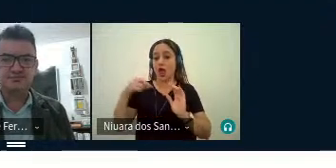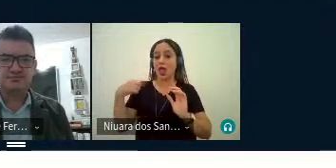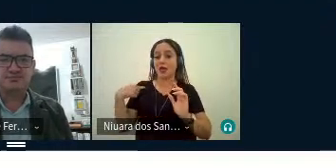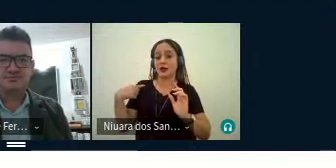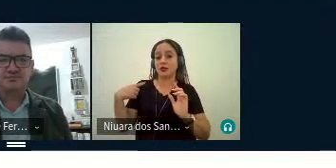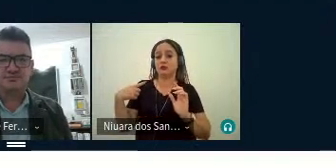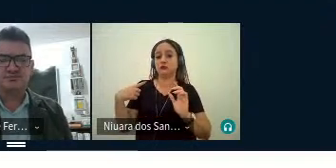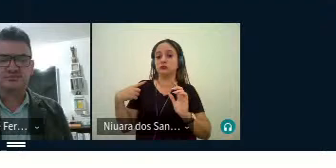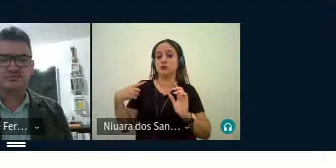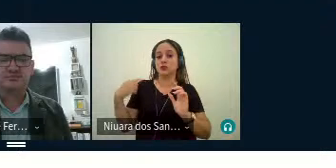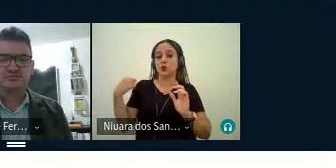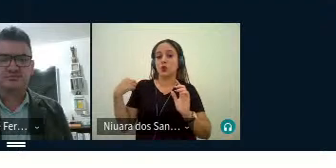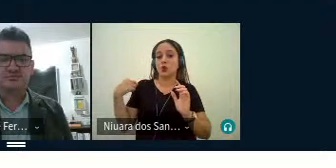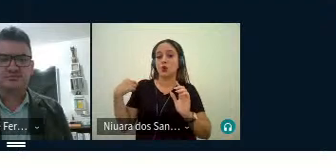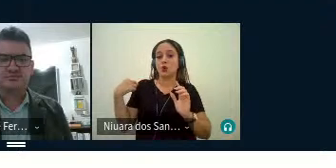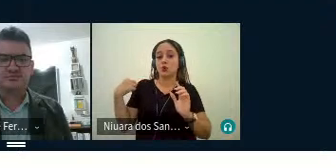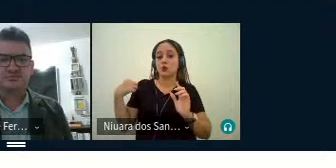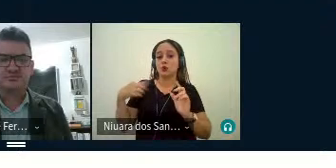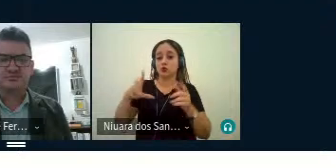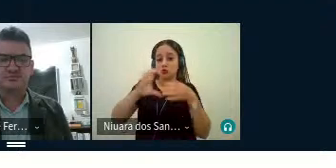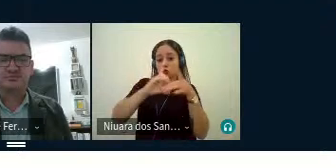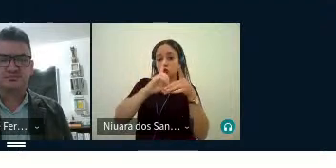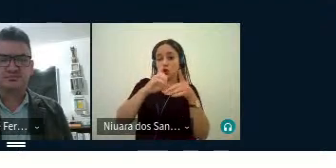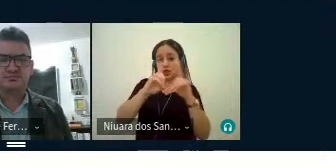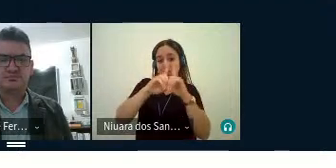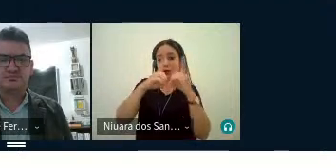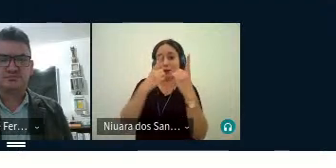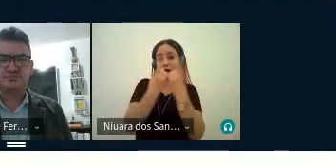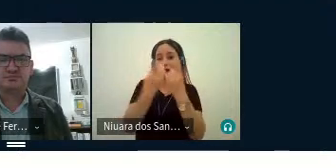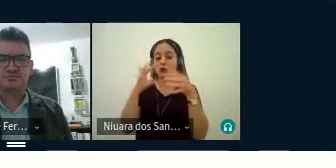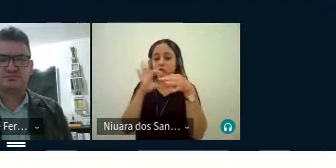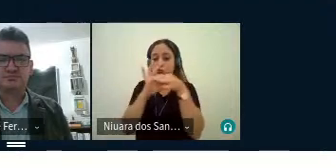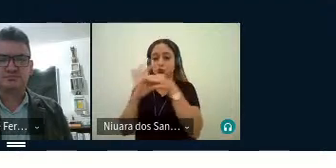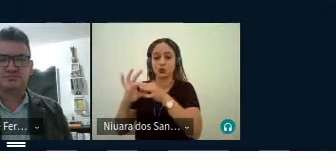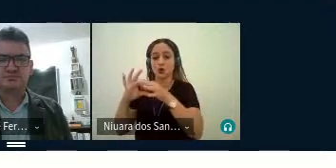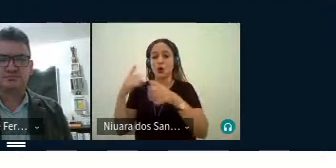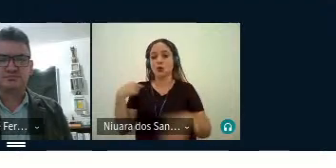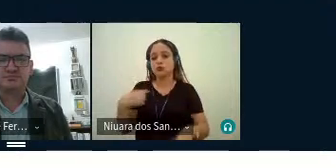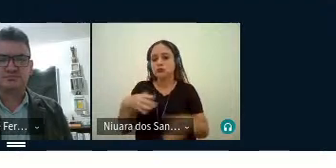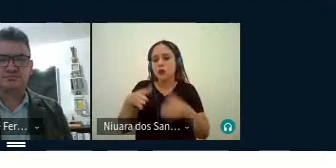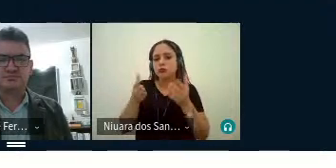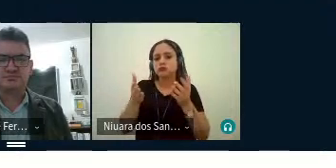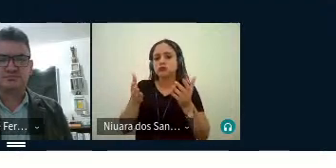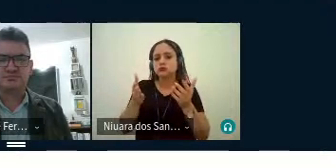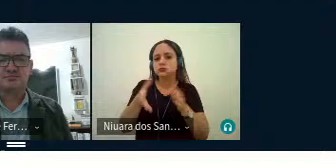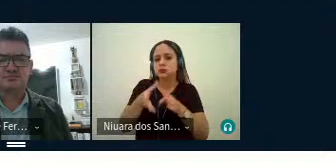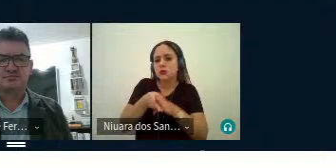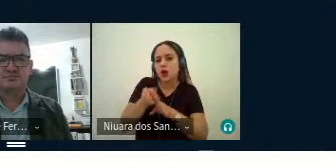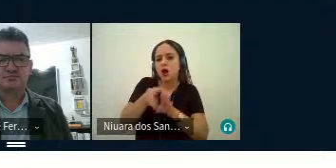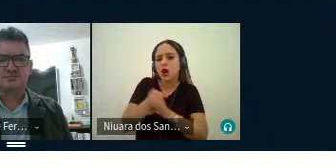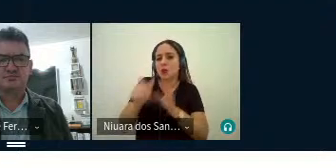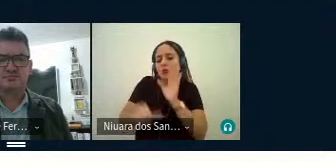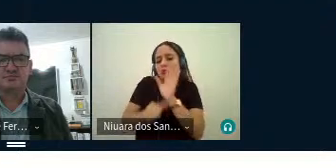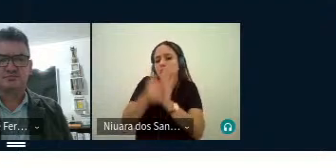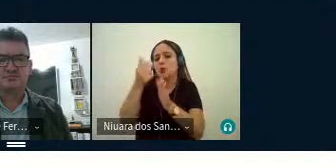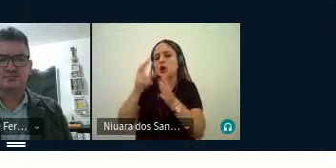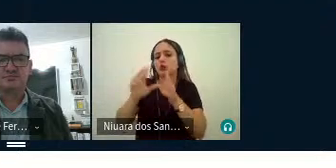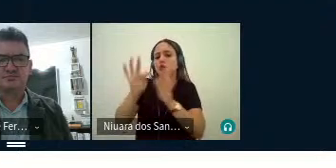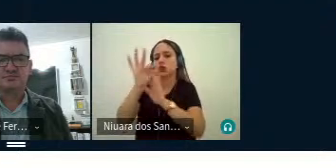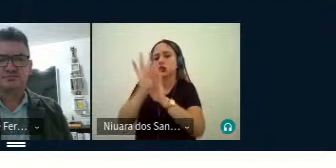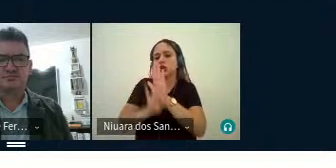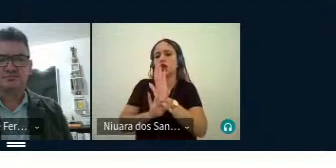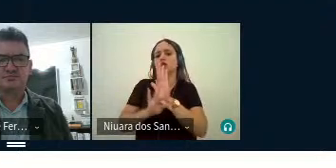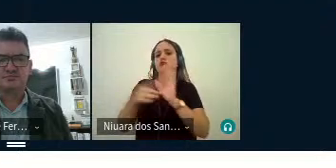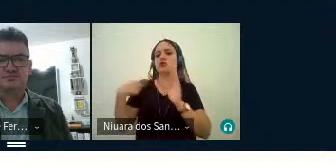multidisciplinar e interdepartamental, orientando-se pela reflexão sobre os primeiros textos traduzidos nos